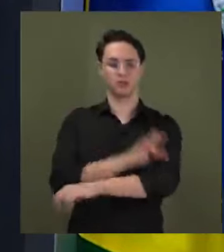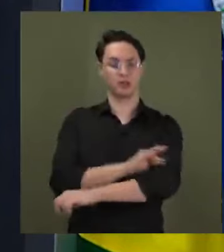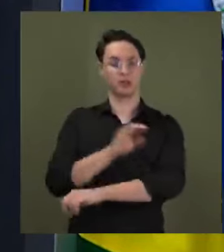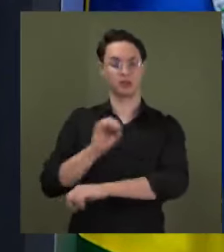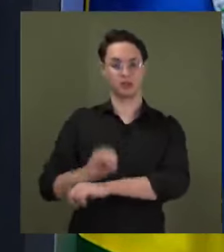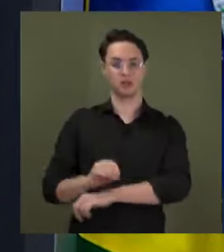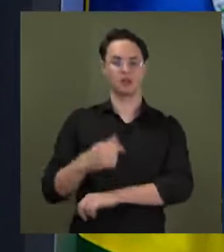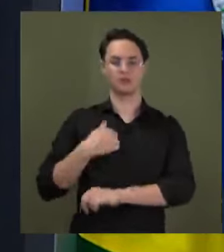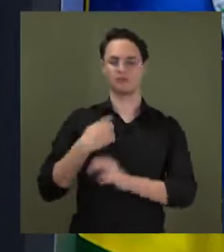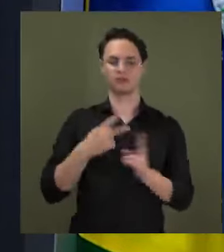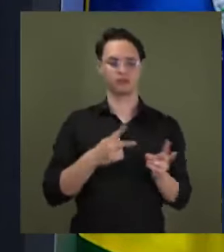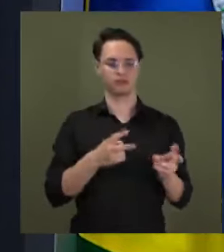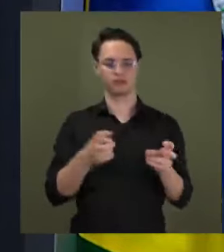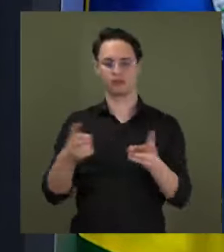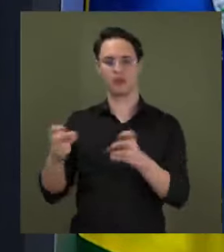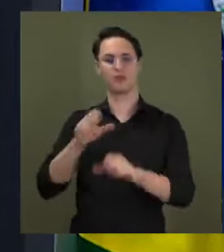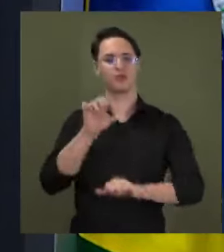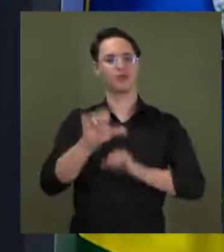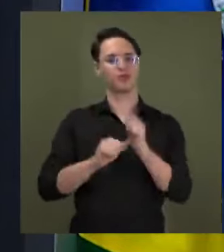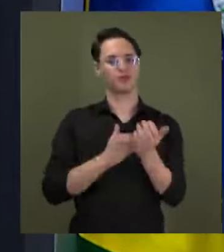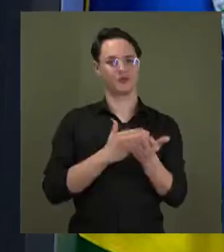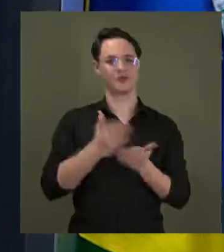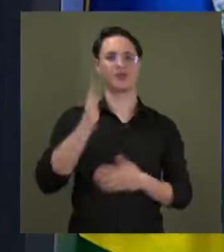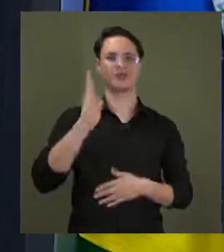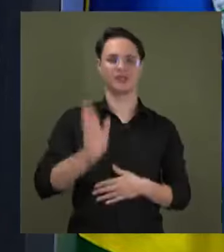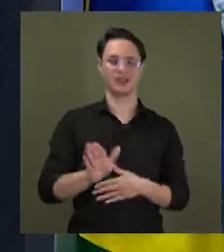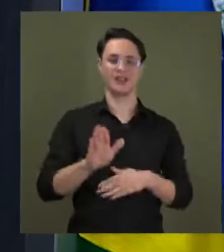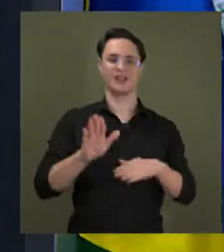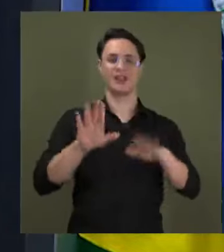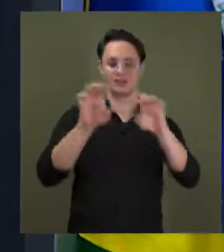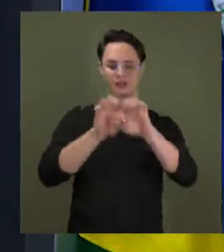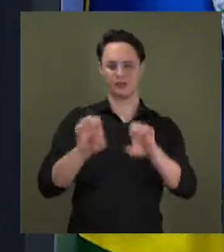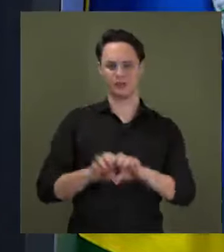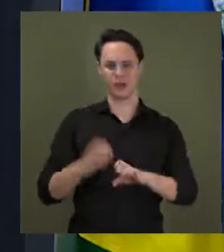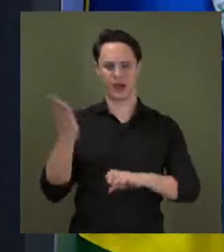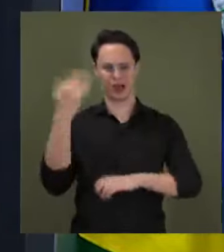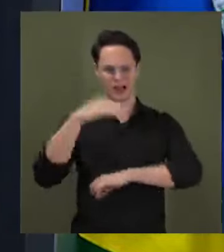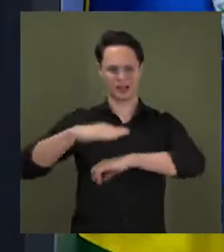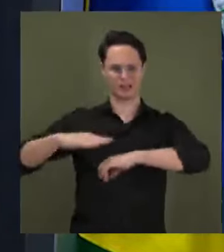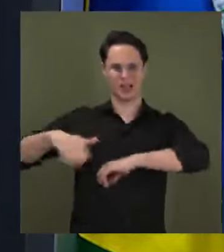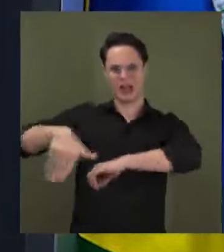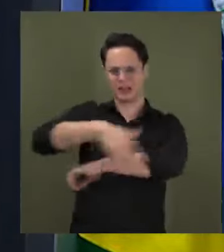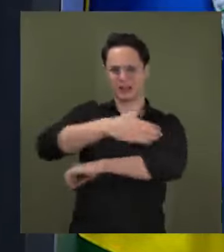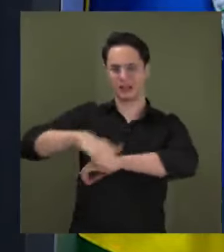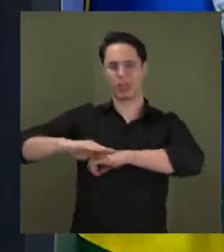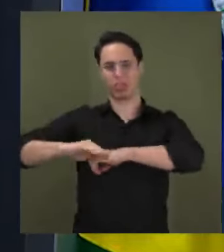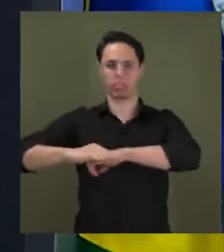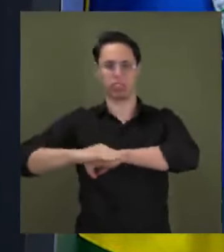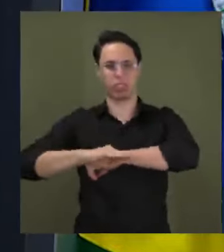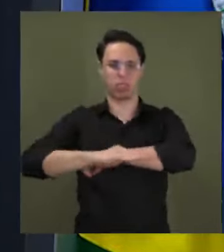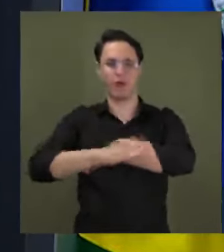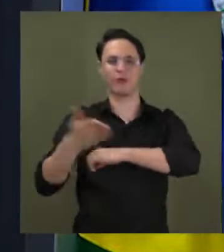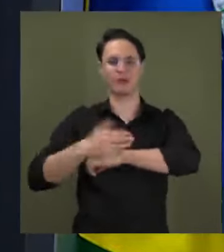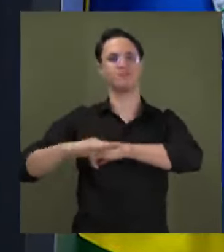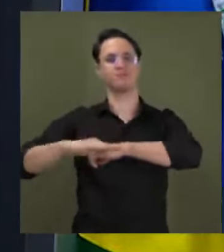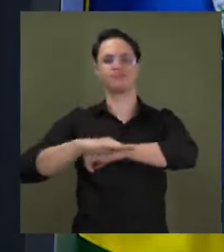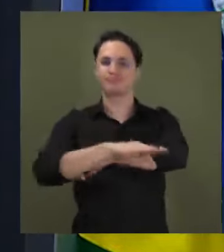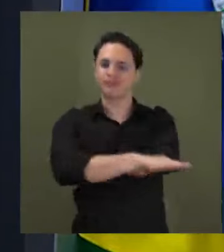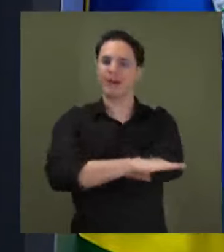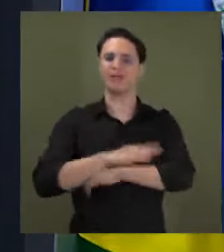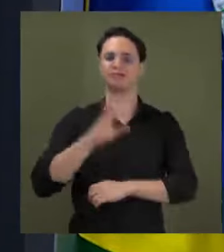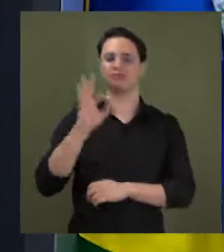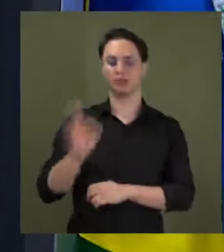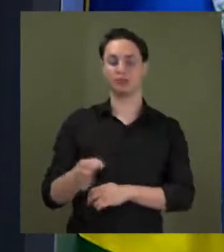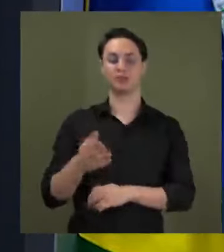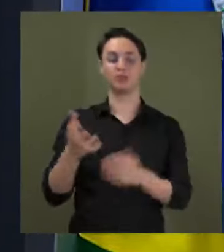que foi feita na infraestrutura, nas estradas esburacadas, na garantia de serviço público. E eu gostaria também de dizer